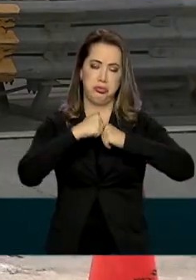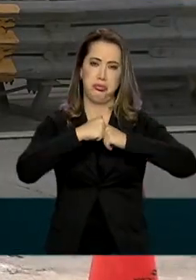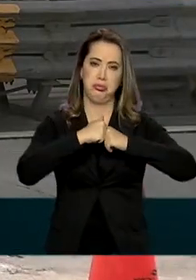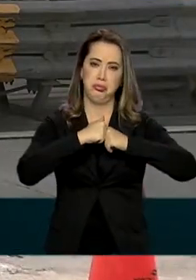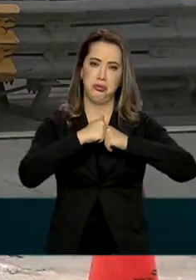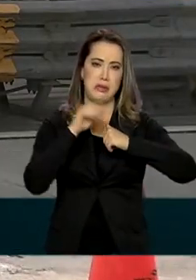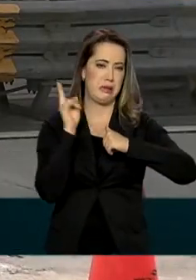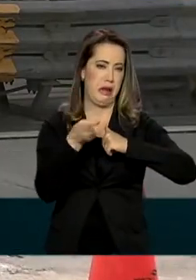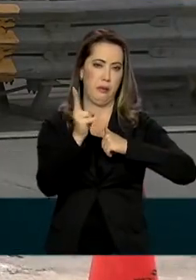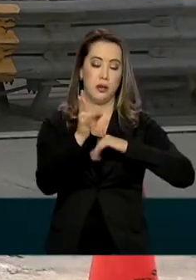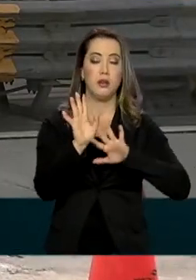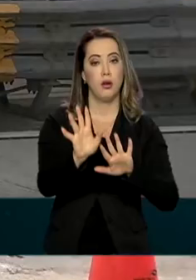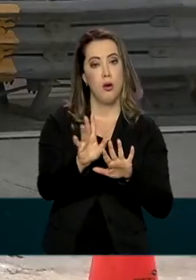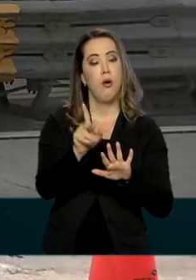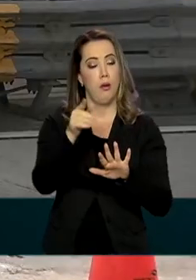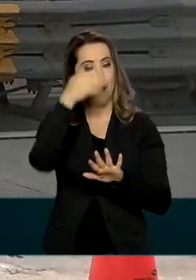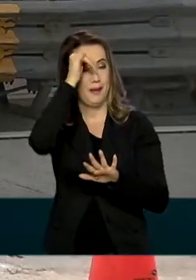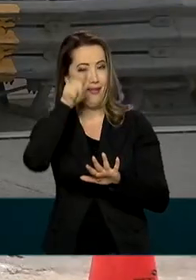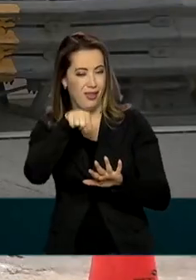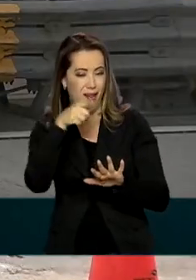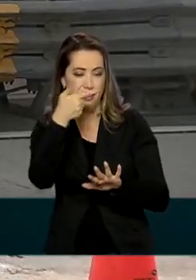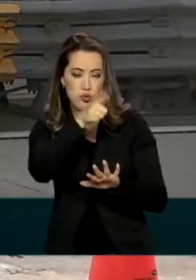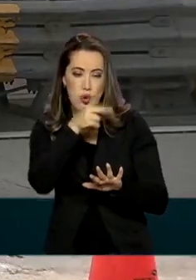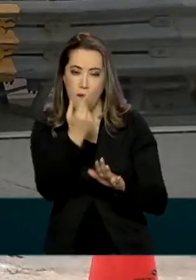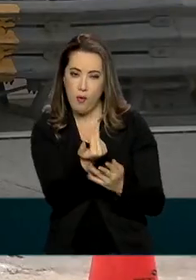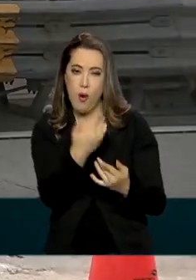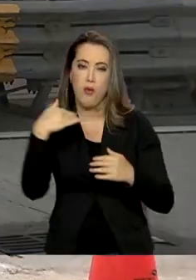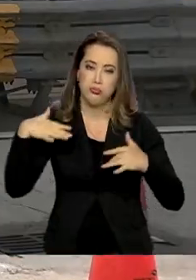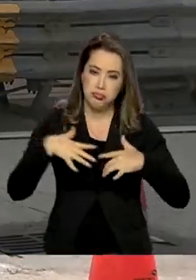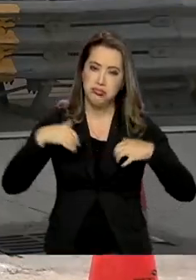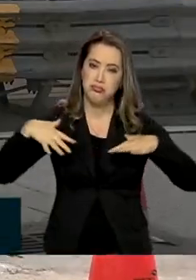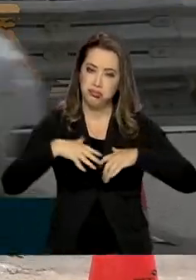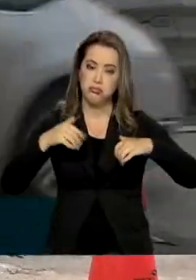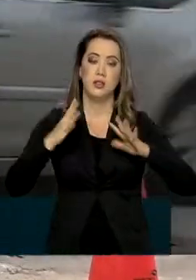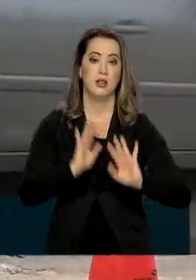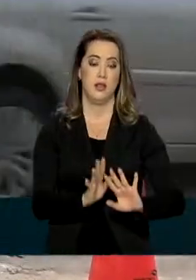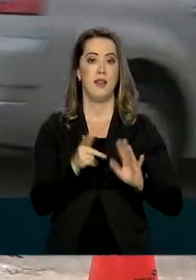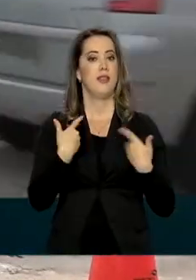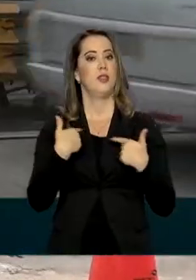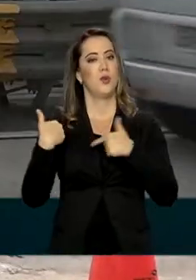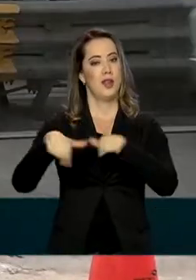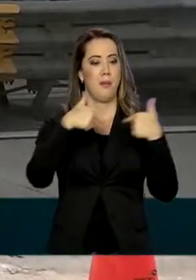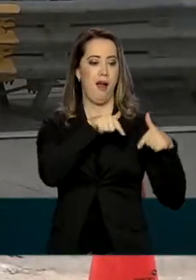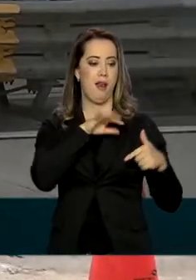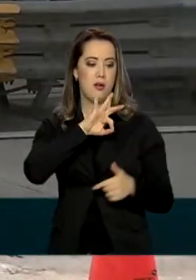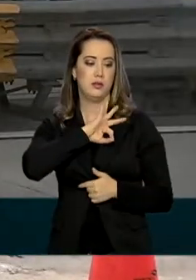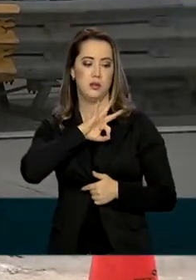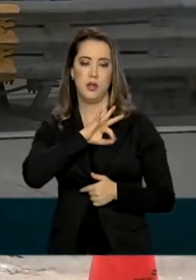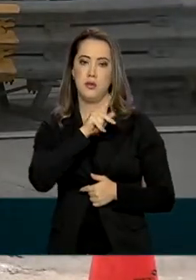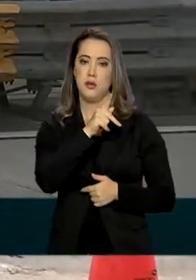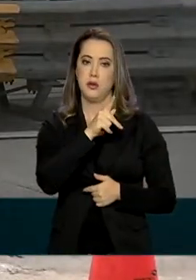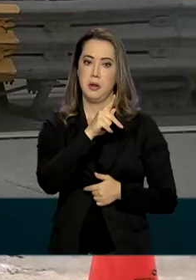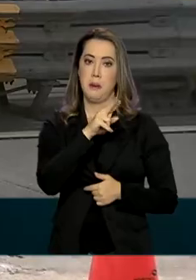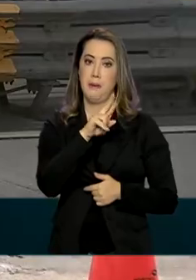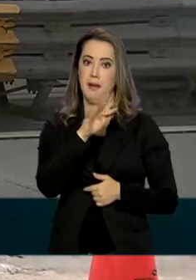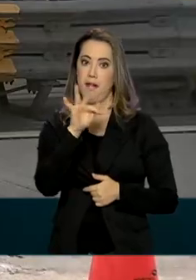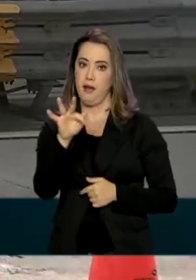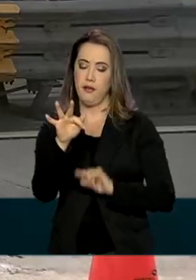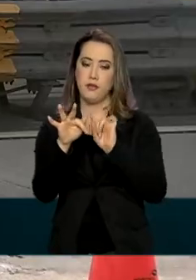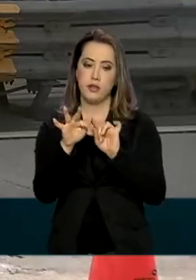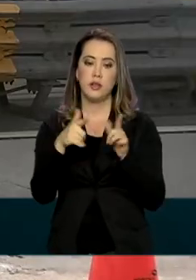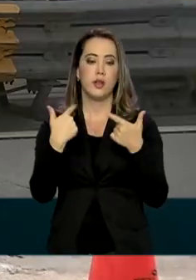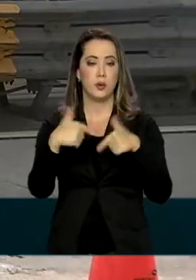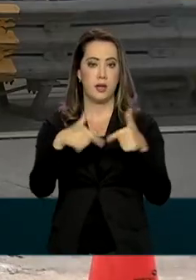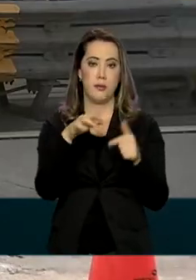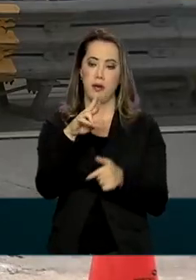quadro se repita, a Polícia Rodoviária Federal intensifica uma operação que acontece desde dezembro do ano passado, a Rodovida. A